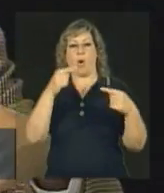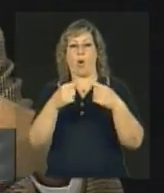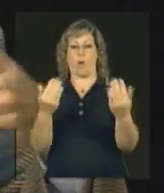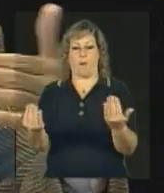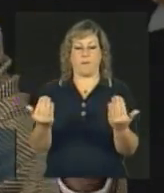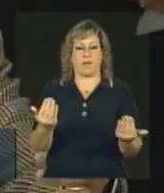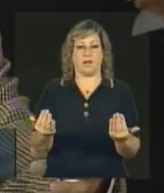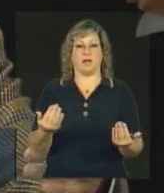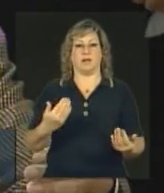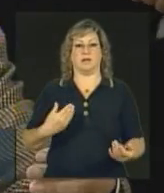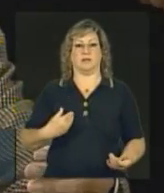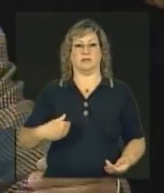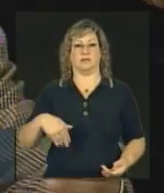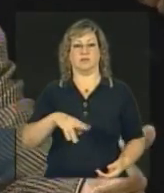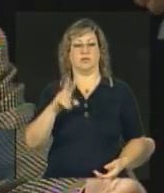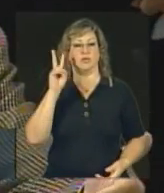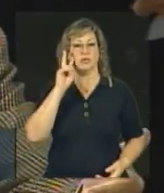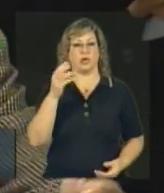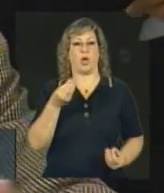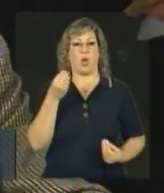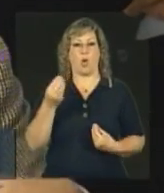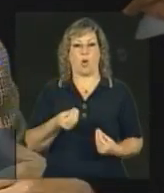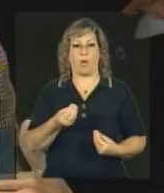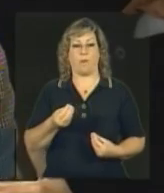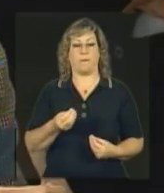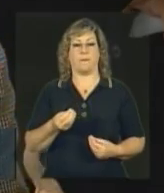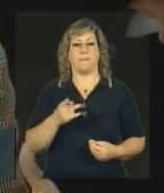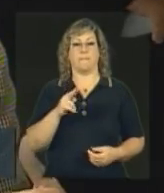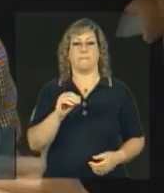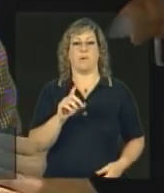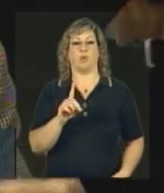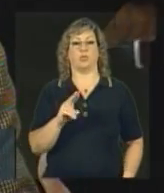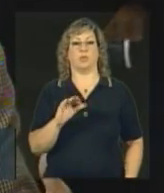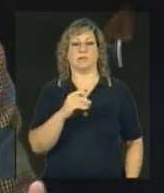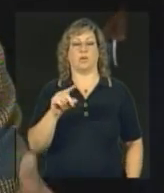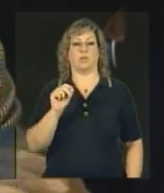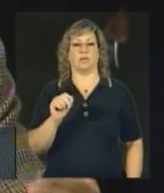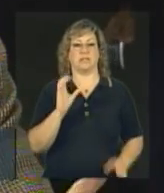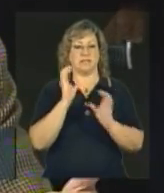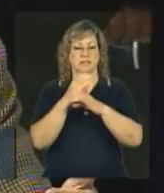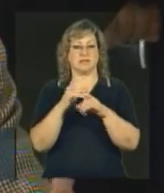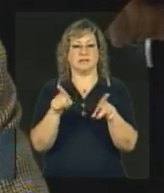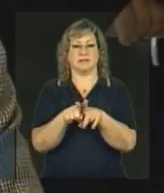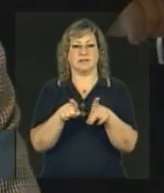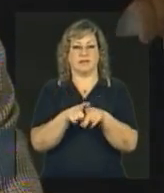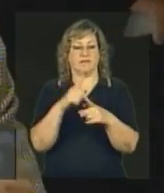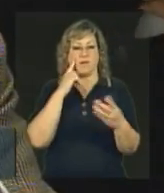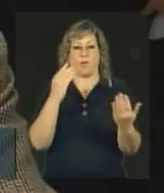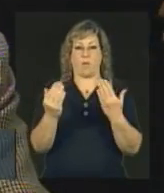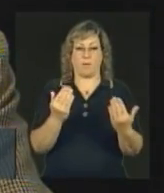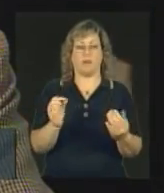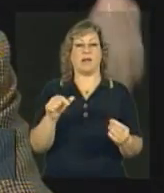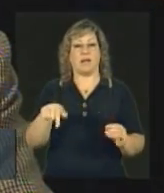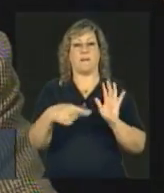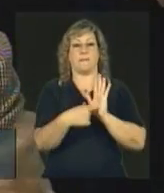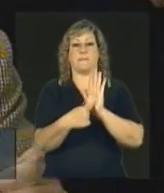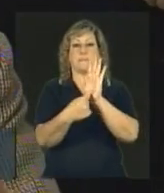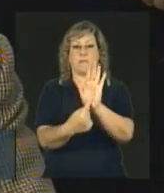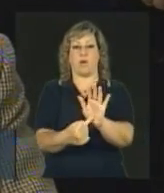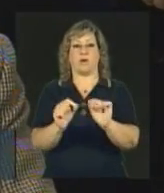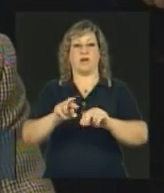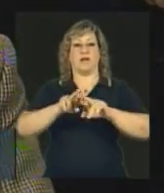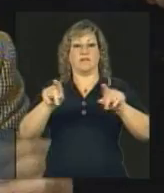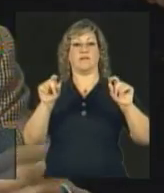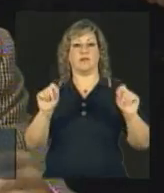posição no ranking de produção científica e nossa posição no ranking de inovação, mostra a